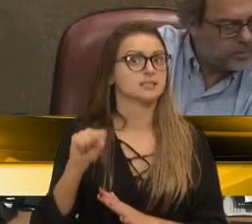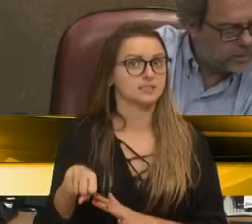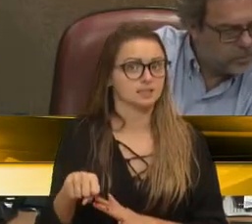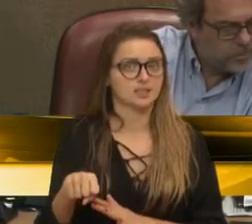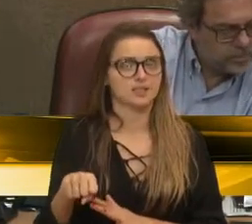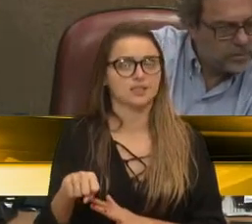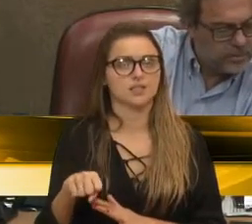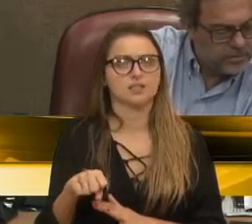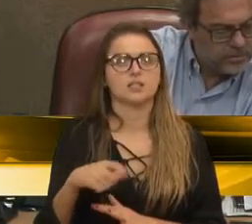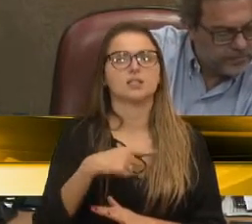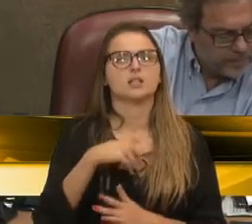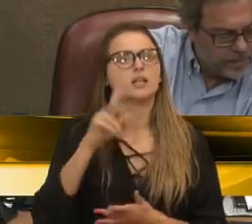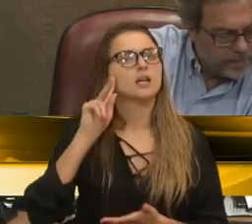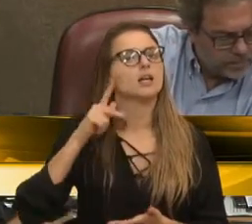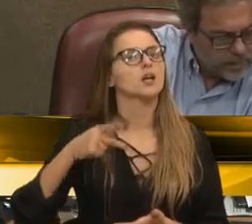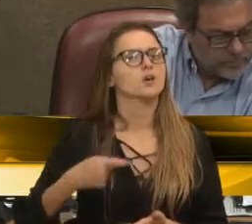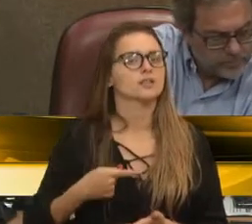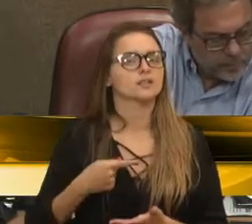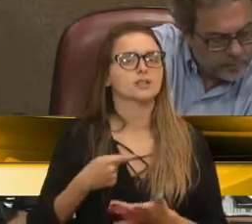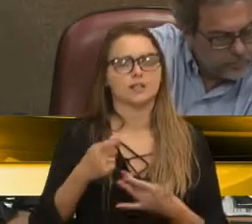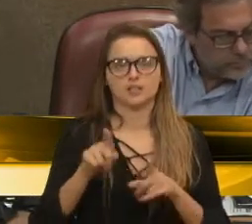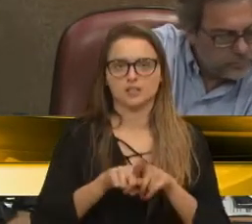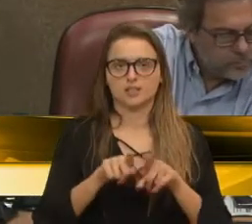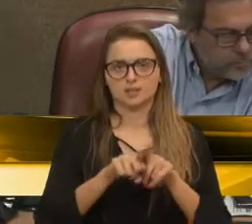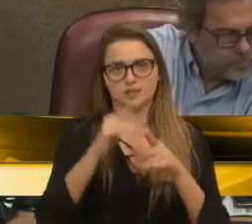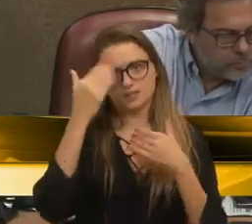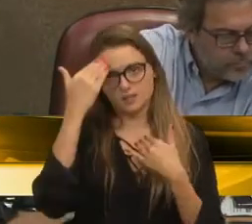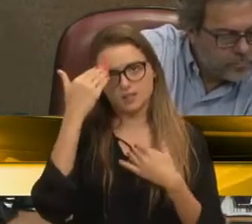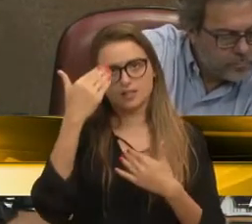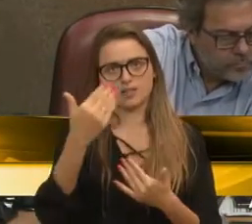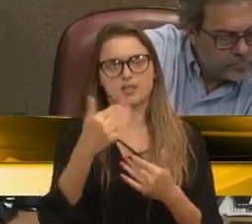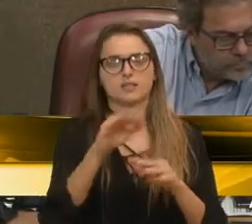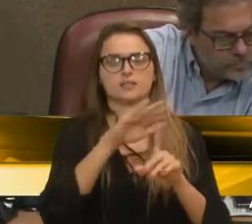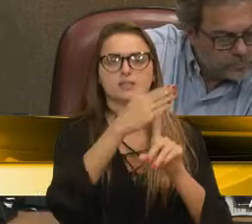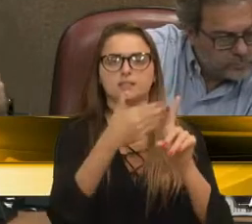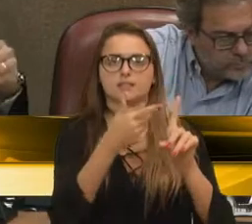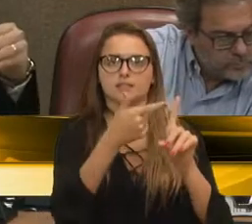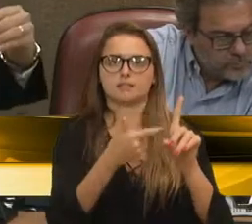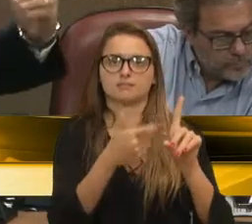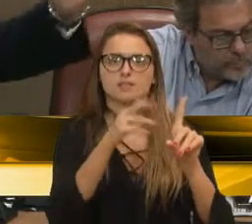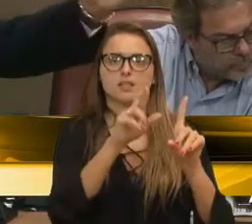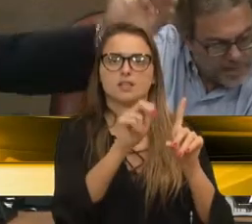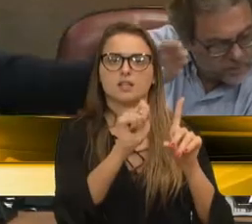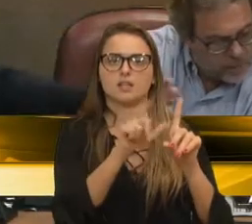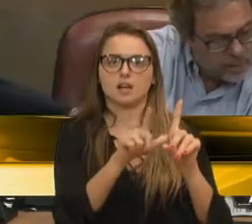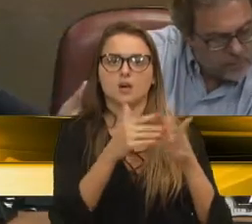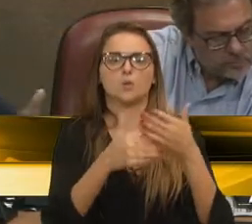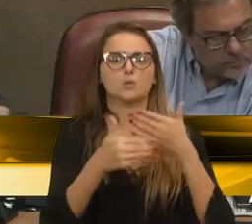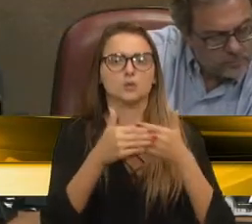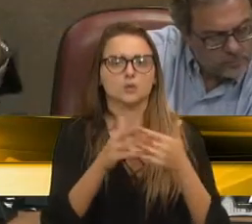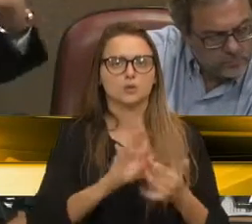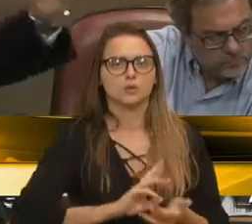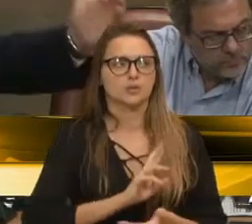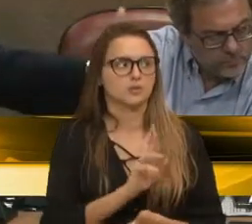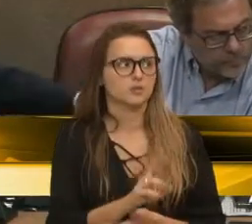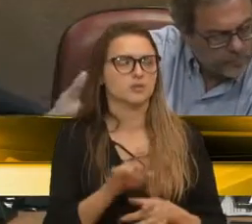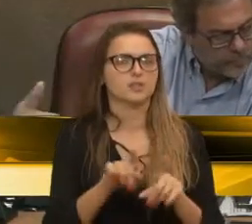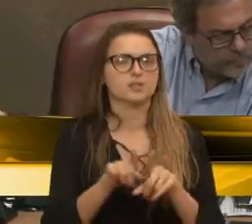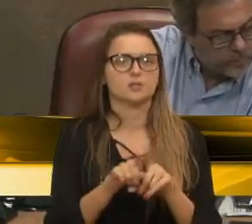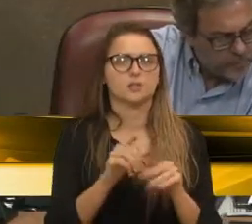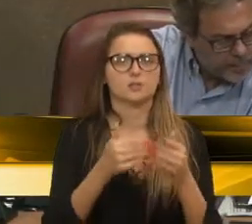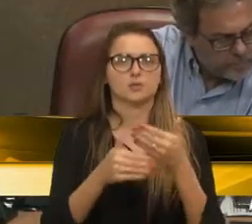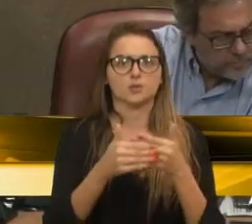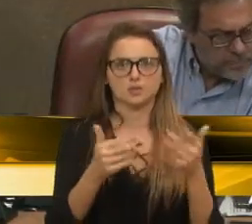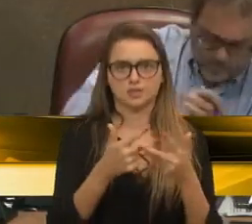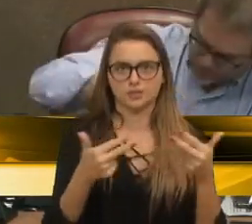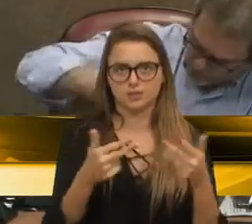reconhecer e agradecer Raul Randon por tudo que ele representa, por tudo que ele deixou, por tudo que